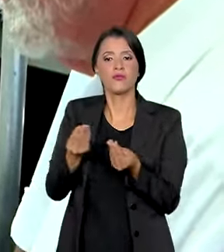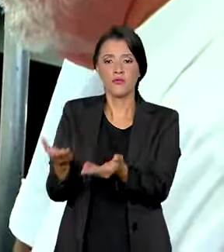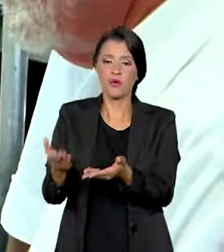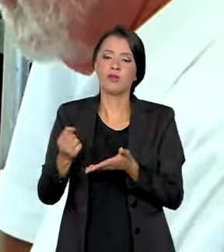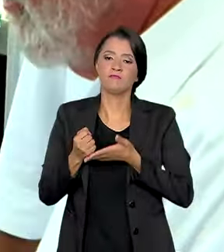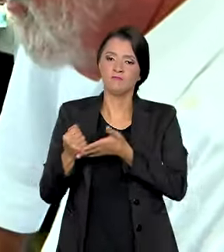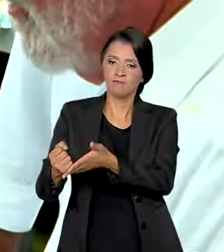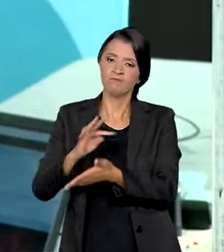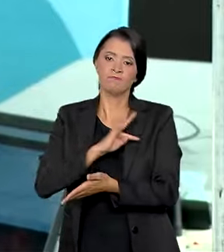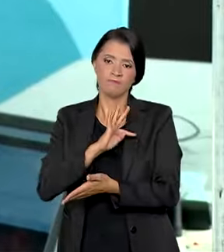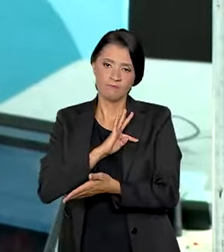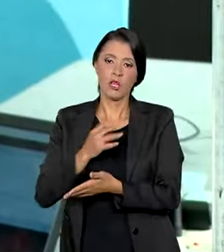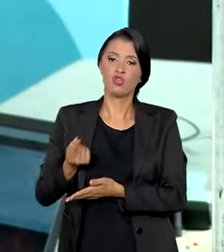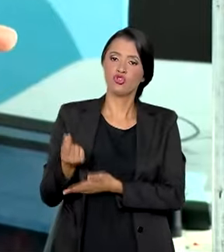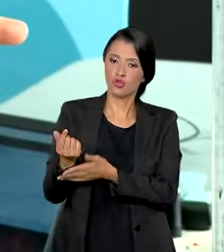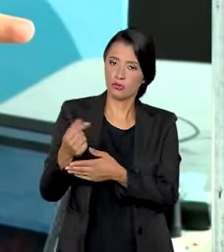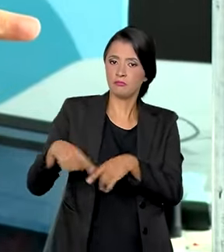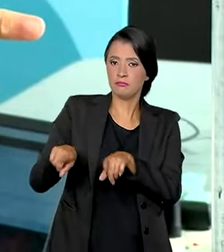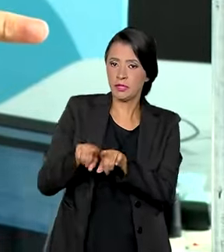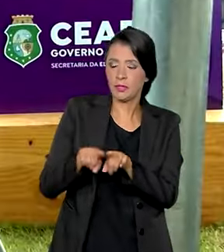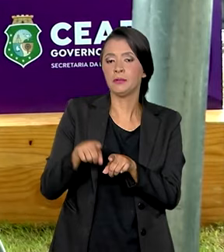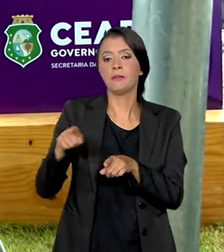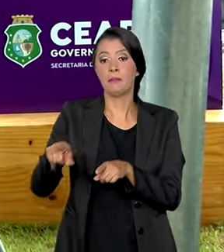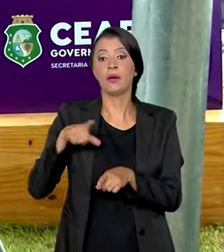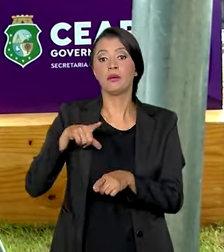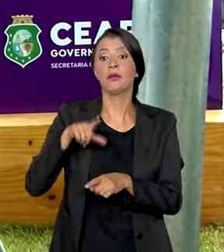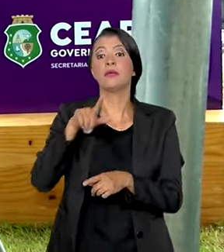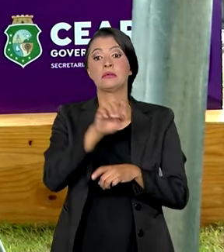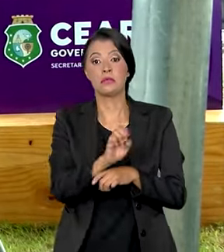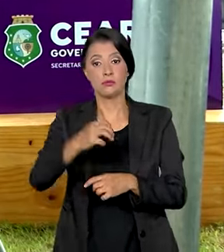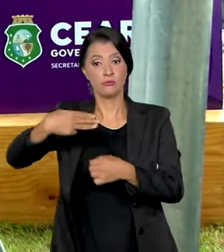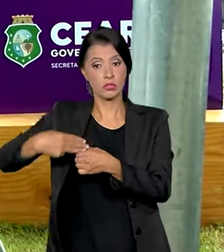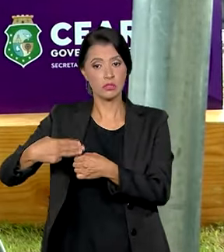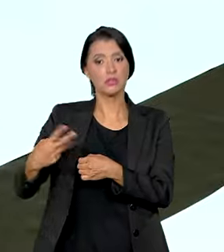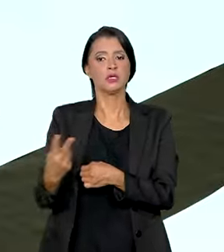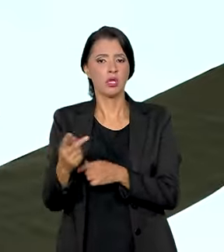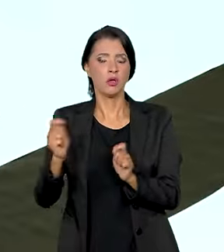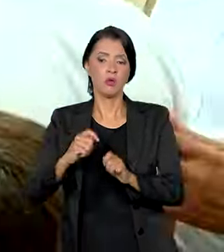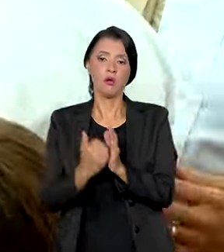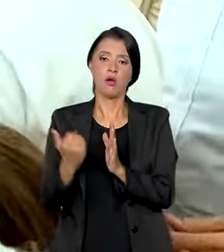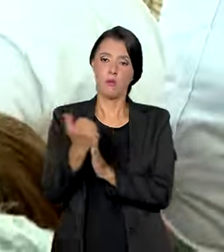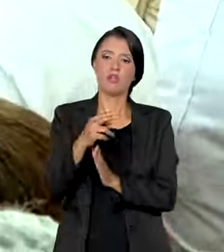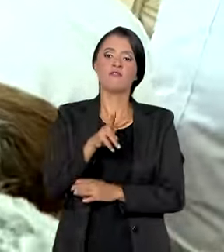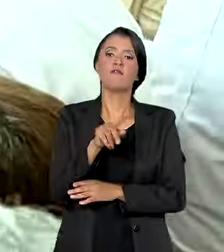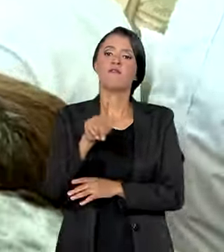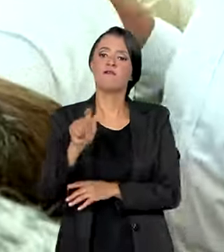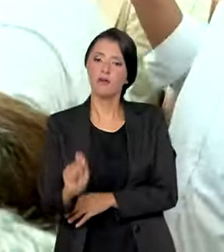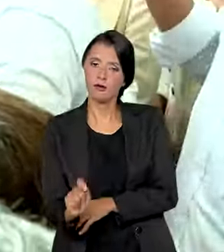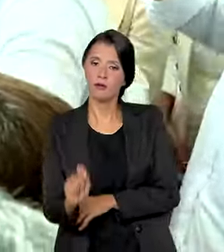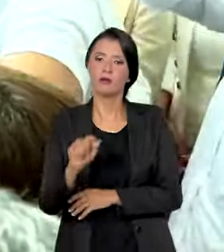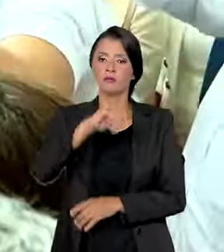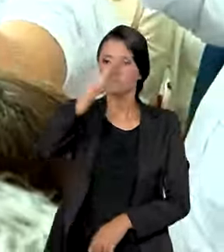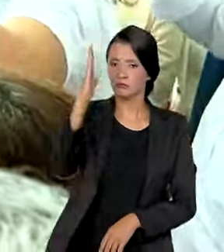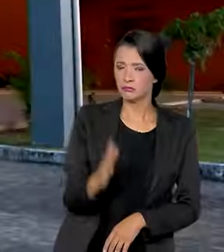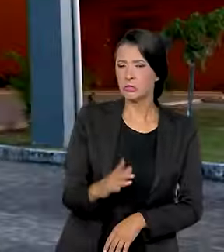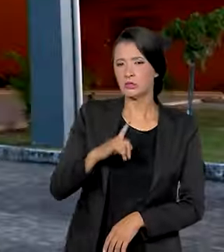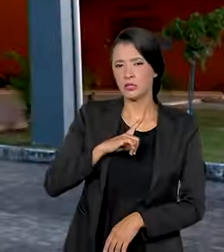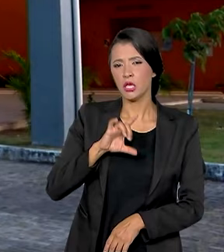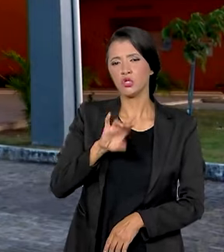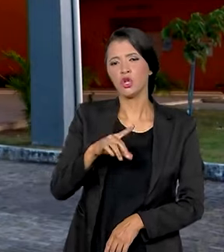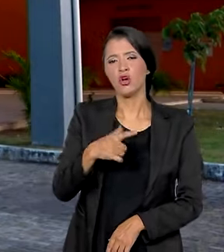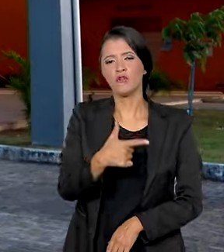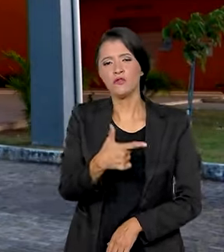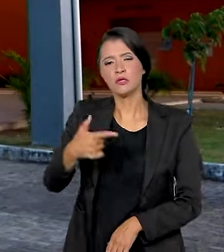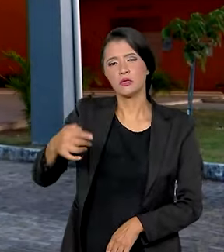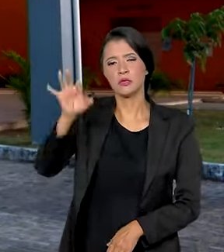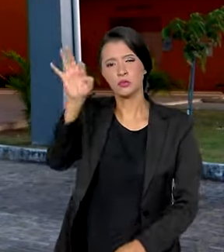que oferece assistência técnica e financeira para que estados e municípios aumentem as vagas. O Brasil tem